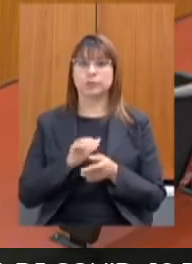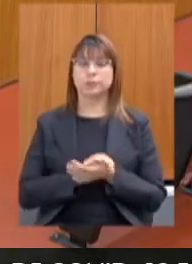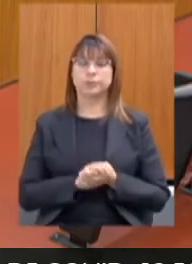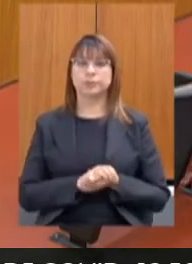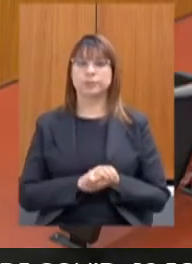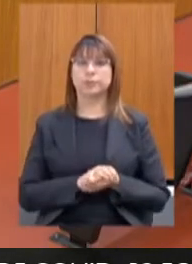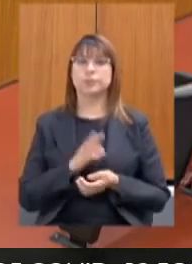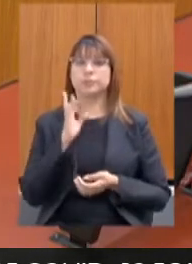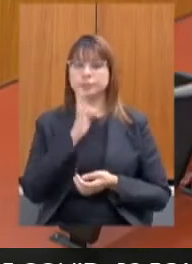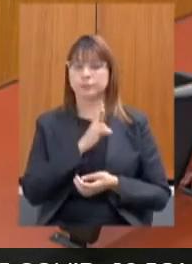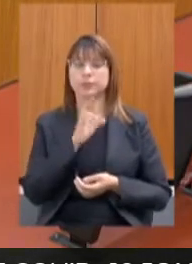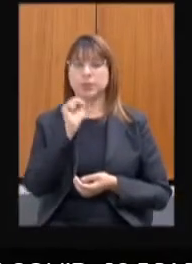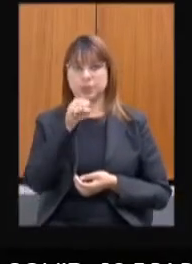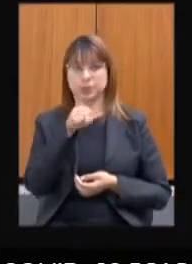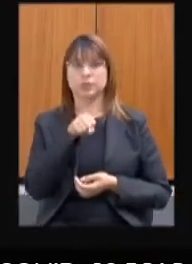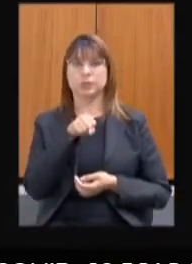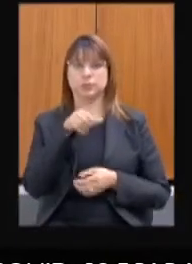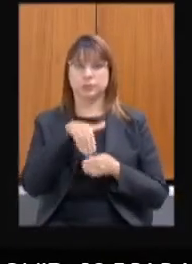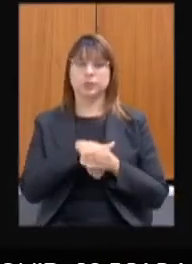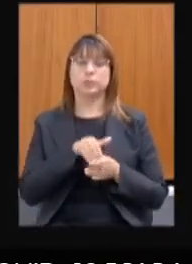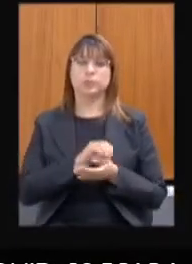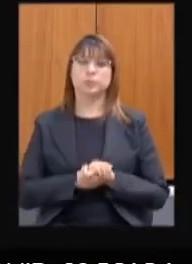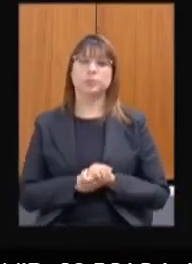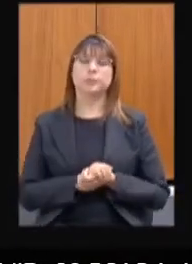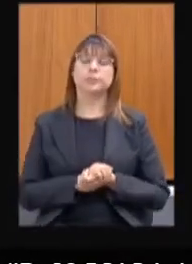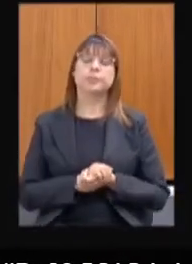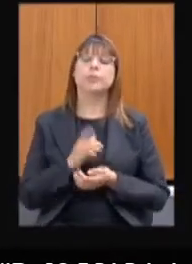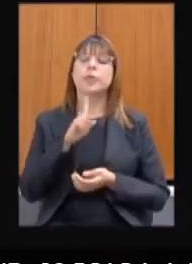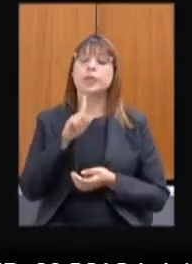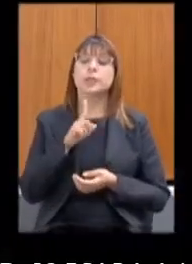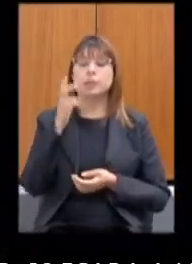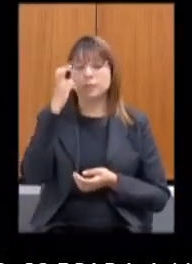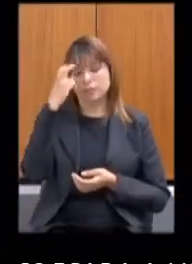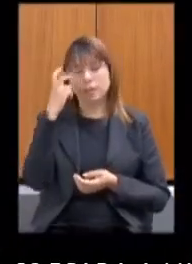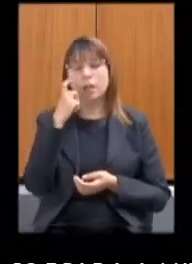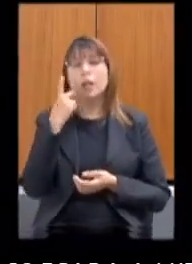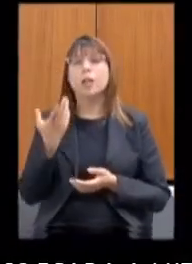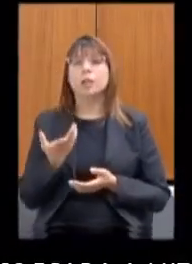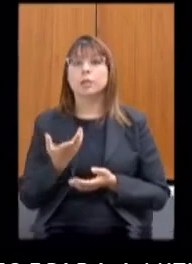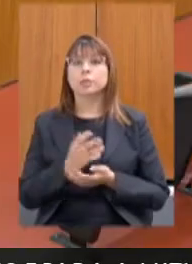voto sim presidente como vota Zé Guilherme